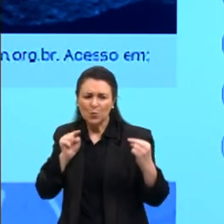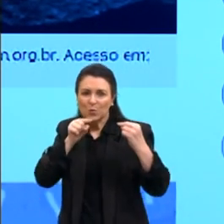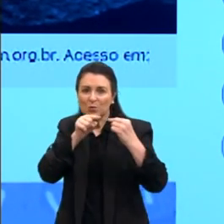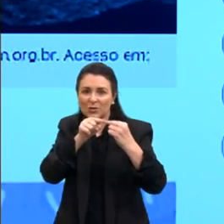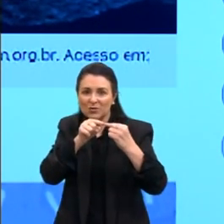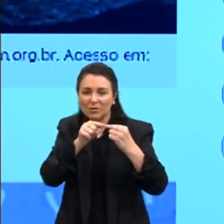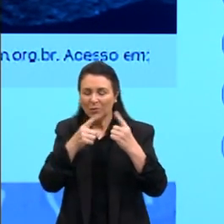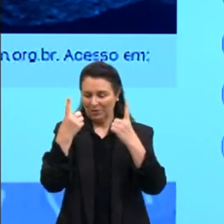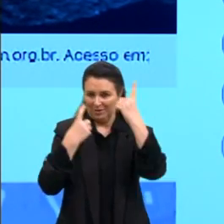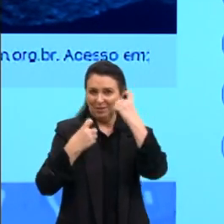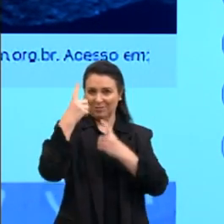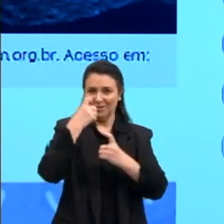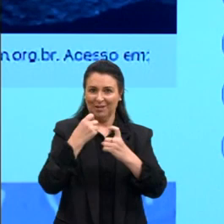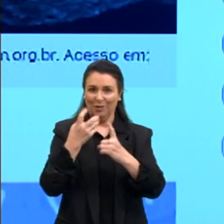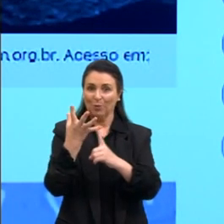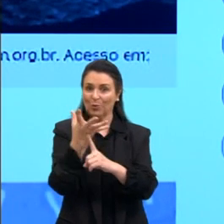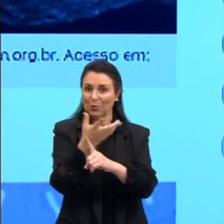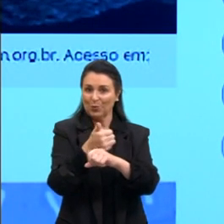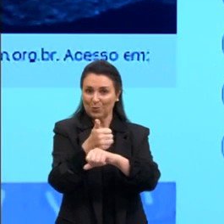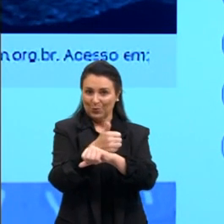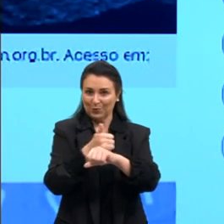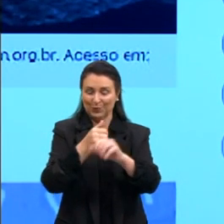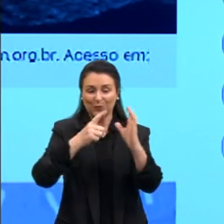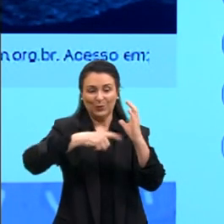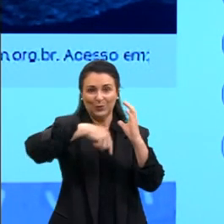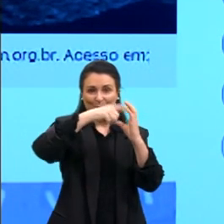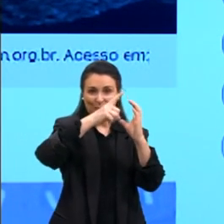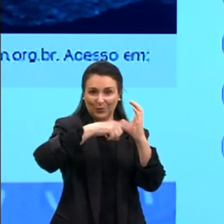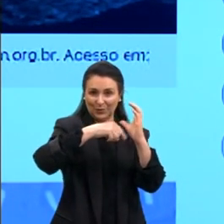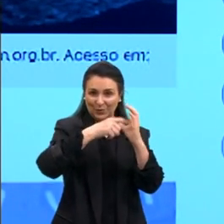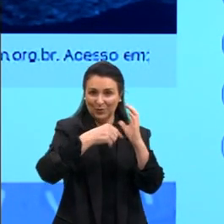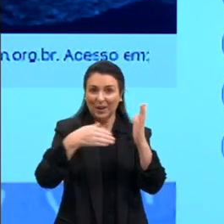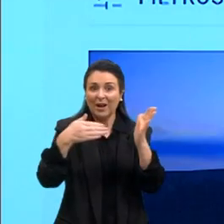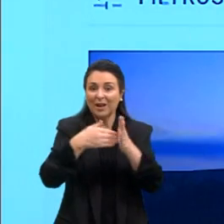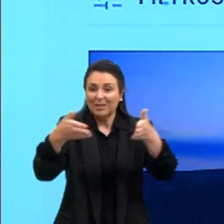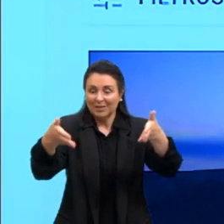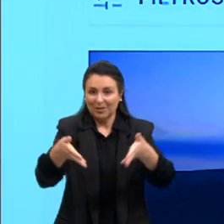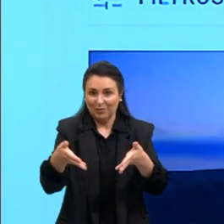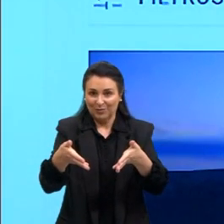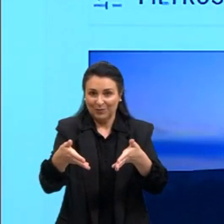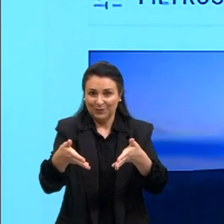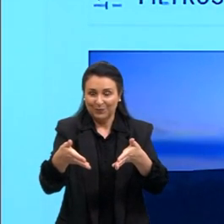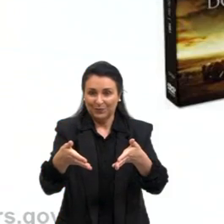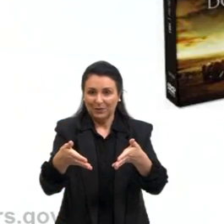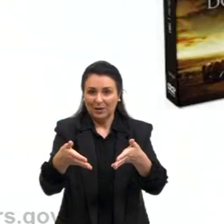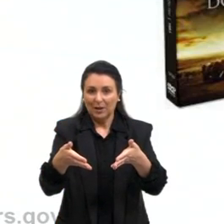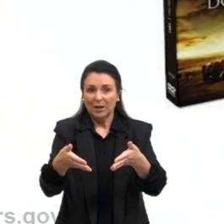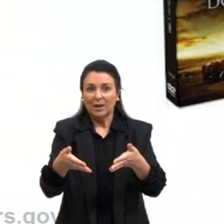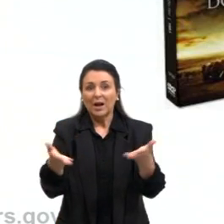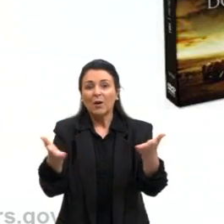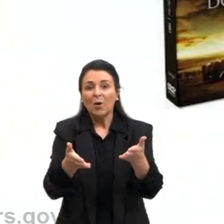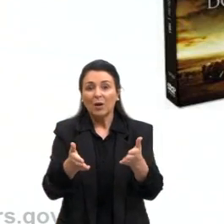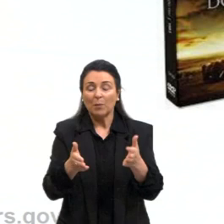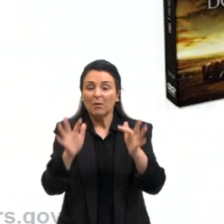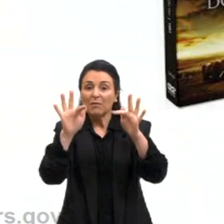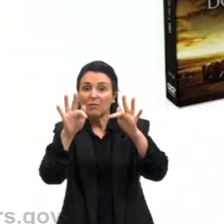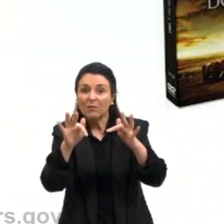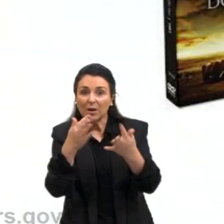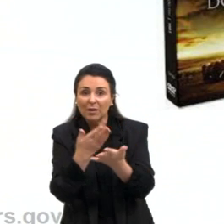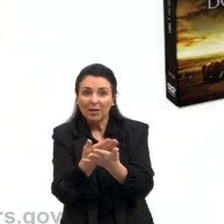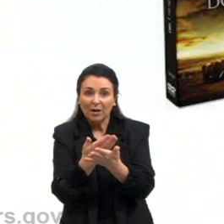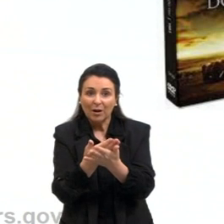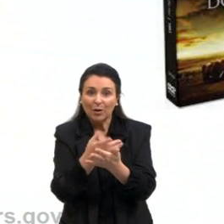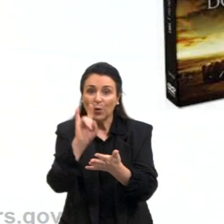da expressão artística, tanto na arte cupérsia como nos dias de hoje. bom, para ir finalizando aqui, esse